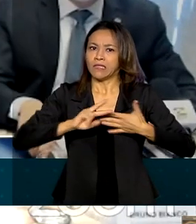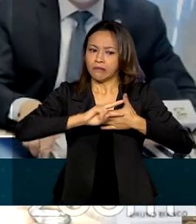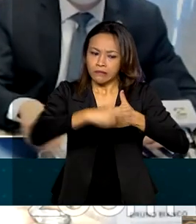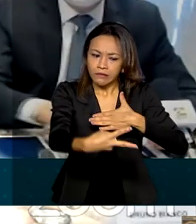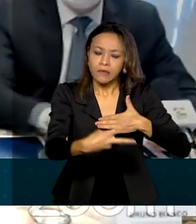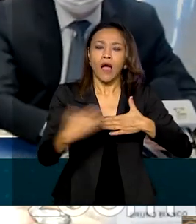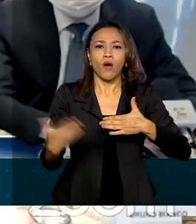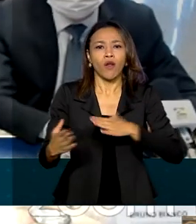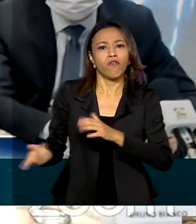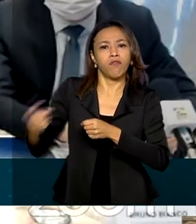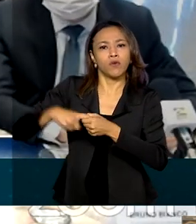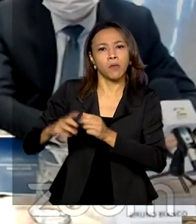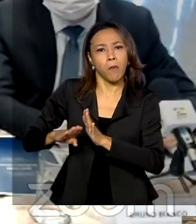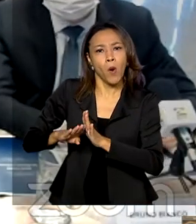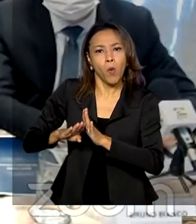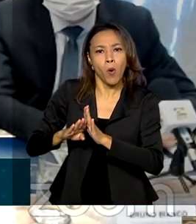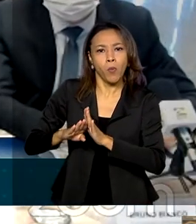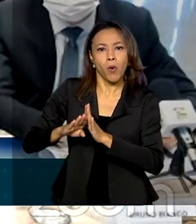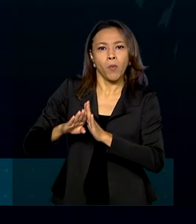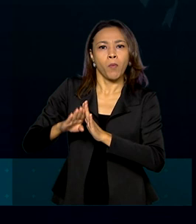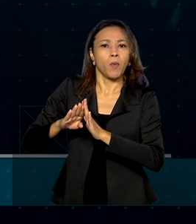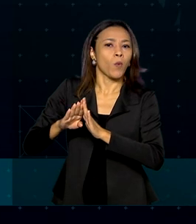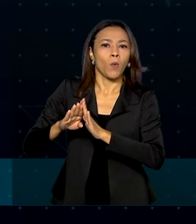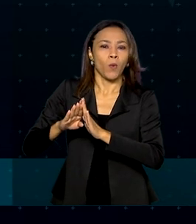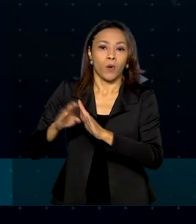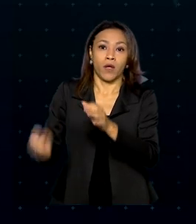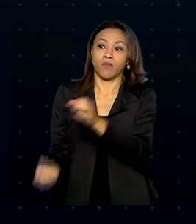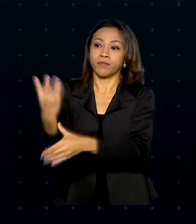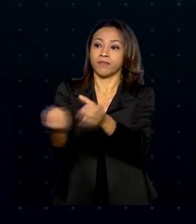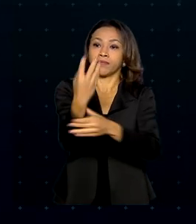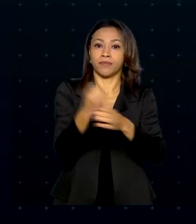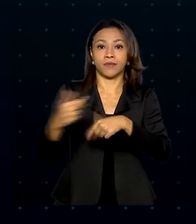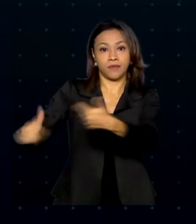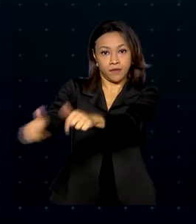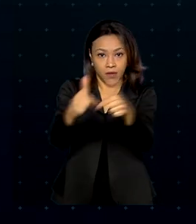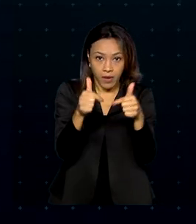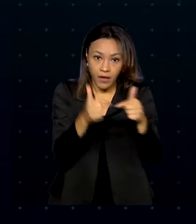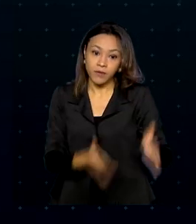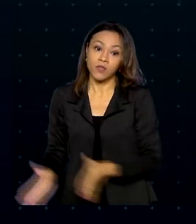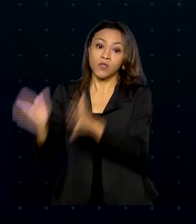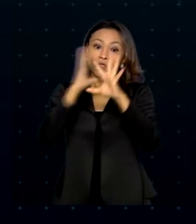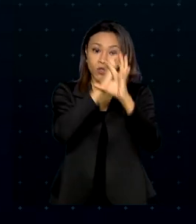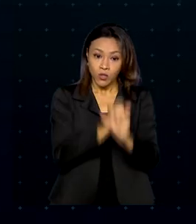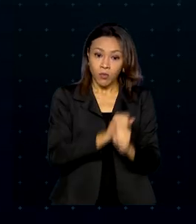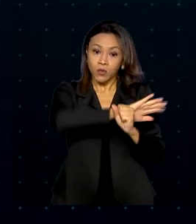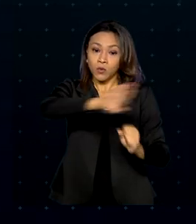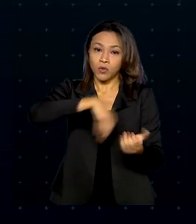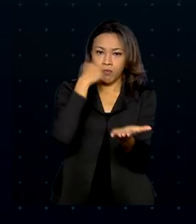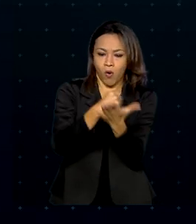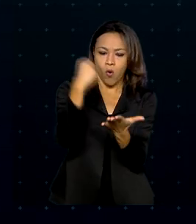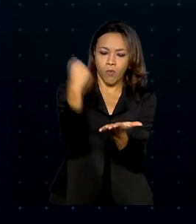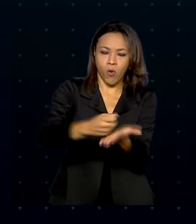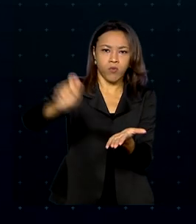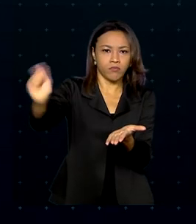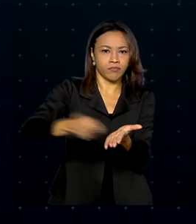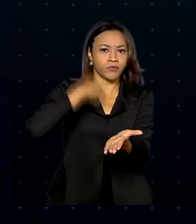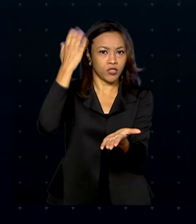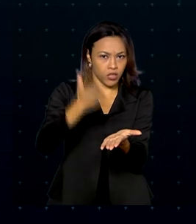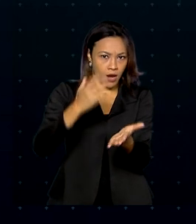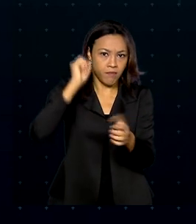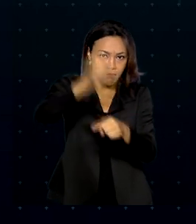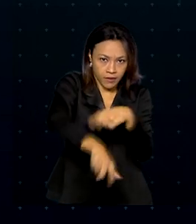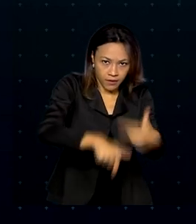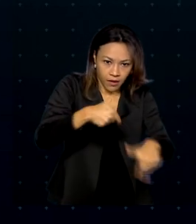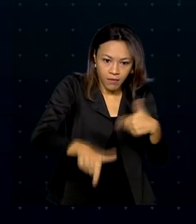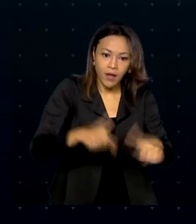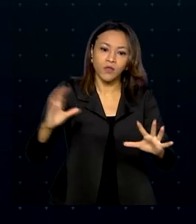no ritmo de geração de empregos. De acordo com o Caged, o total de empregos com carteira assinada no país somou mais